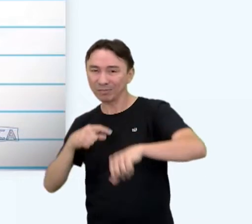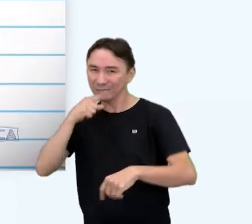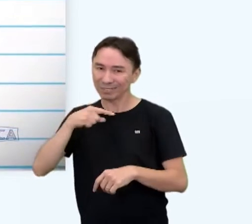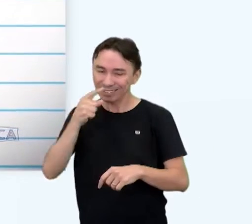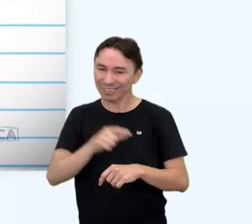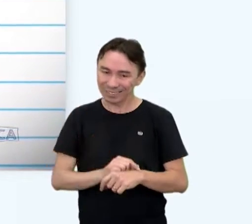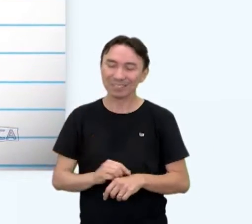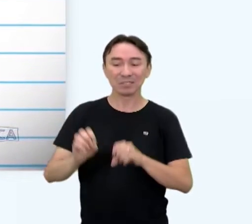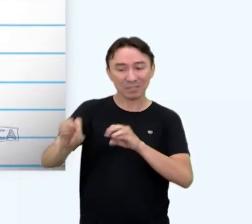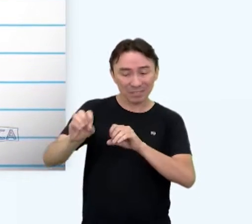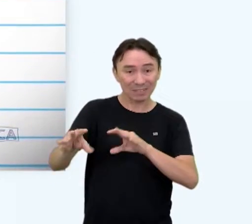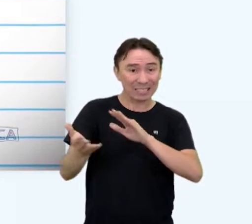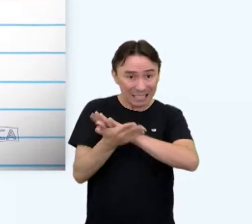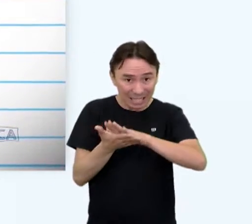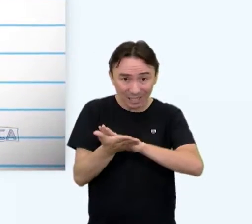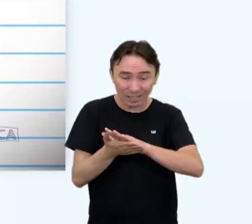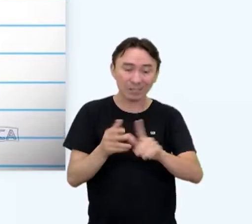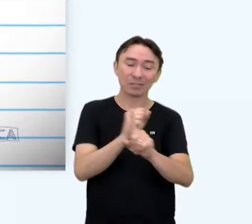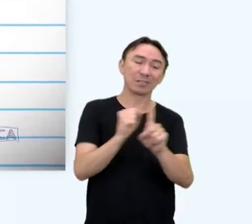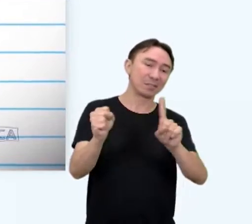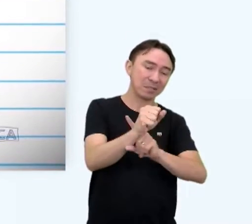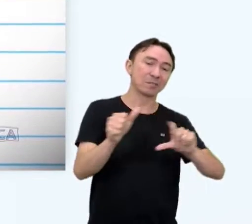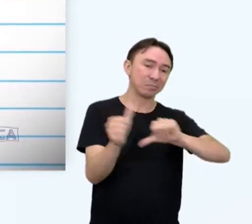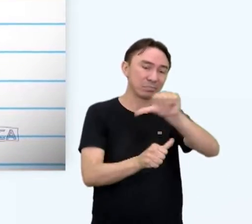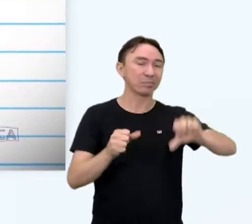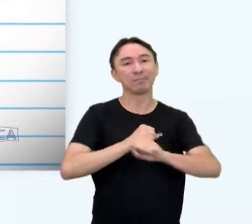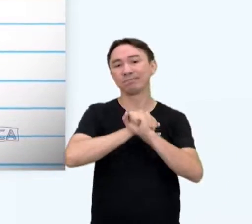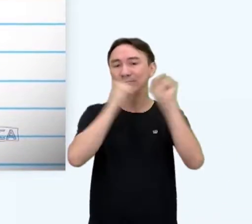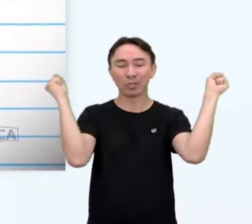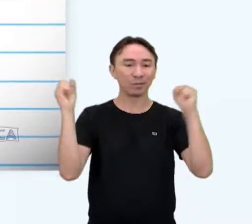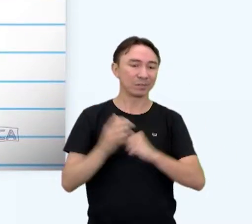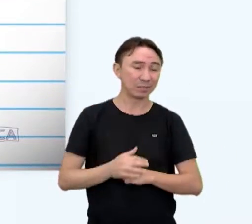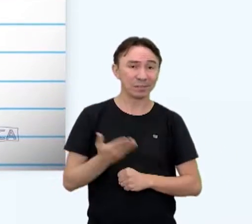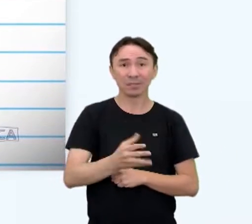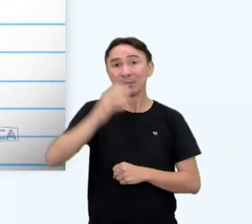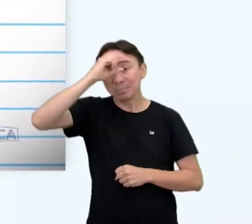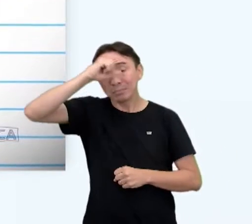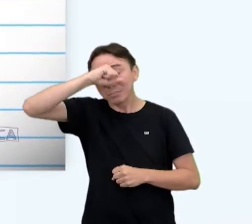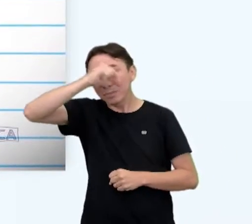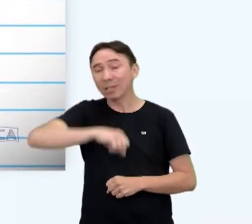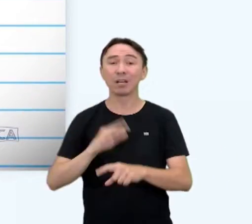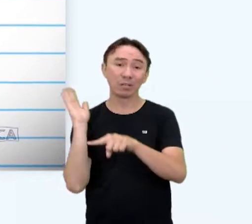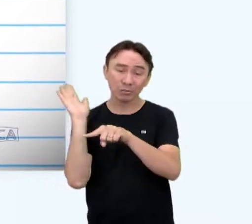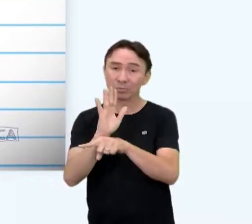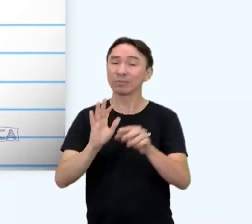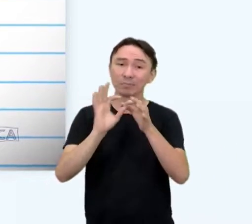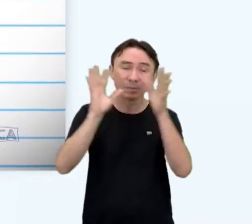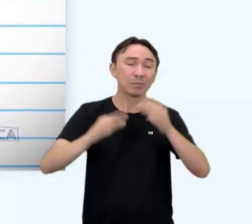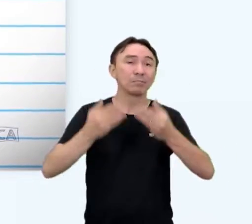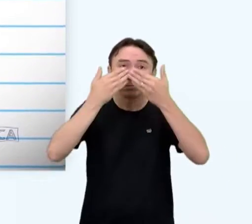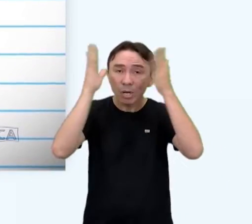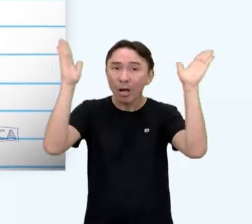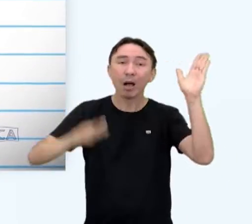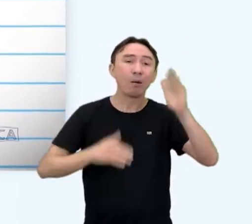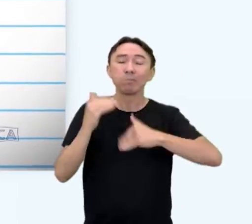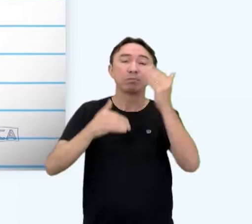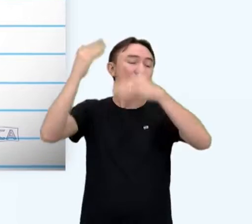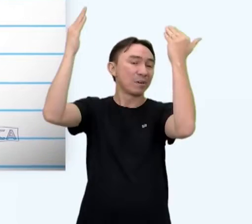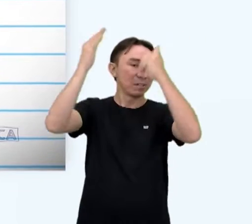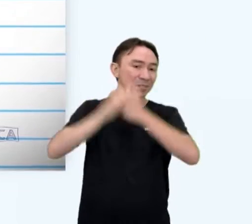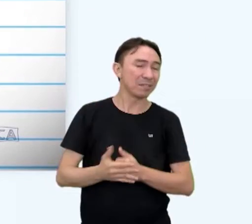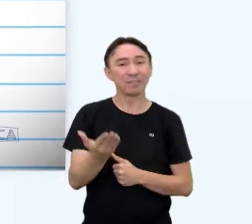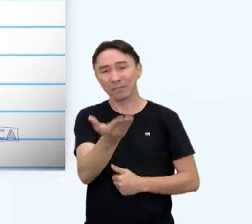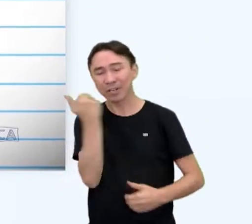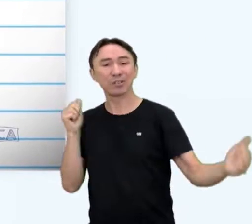parte dessa mudança. Saber e conhecimento são libertadores. Ajudam a ver além, a sonhar mais alto. Venha sonhar mais